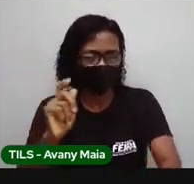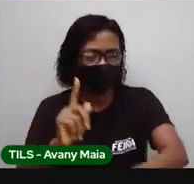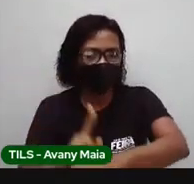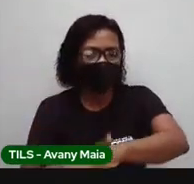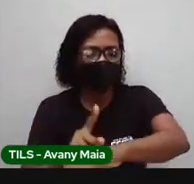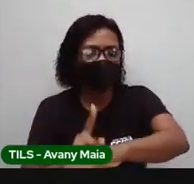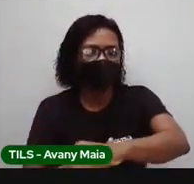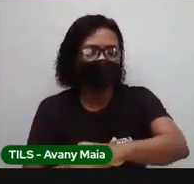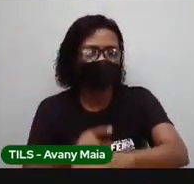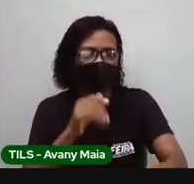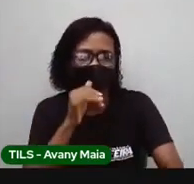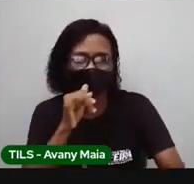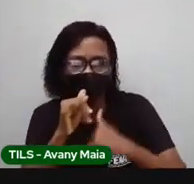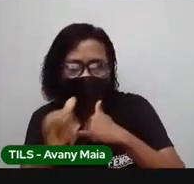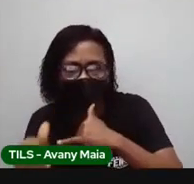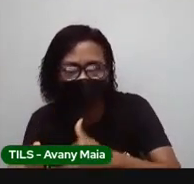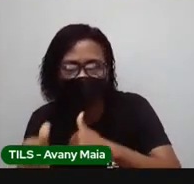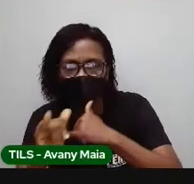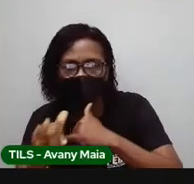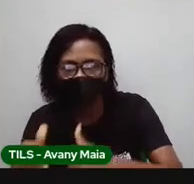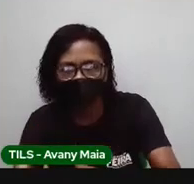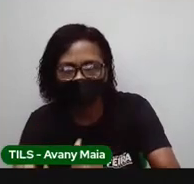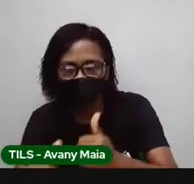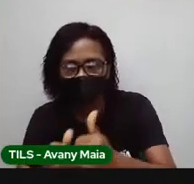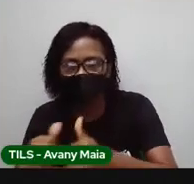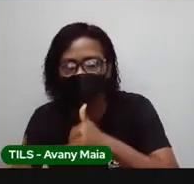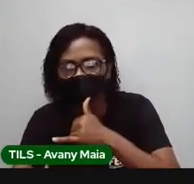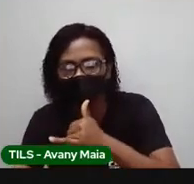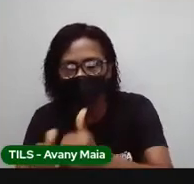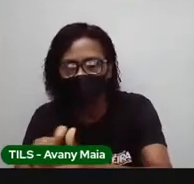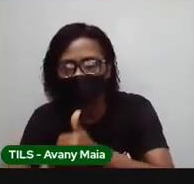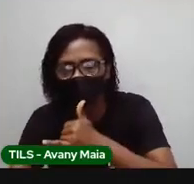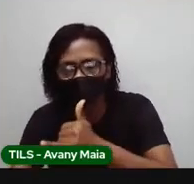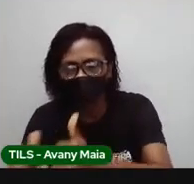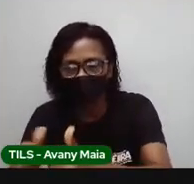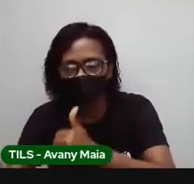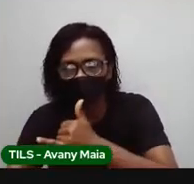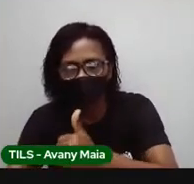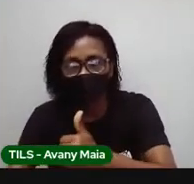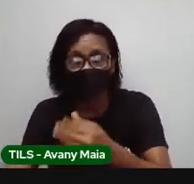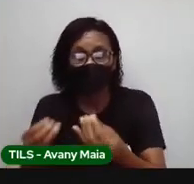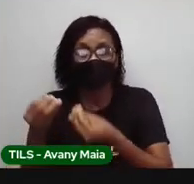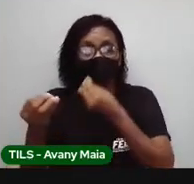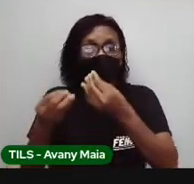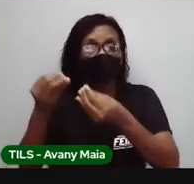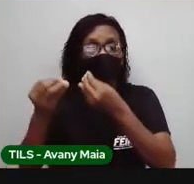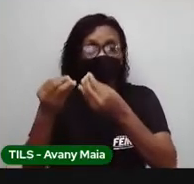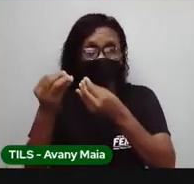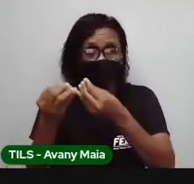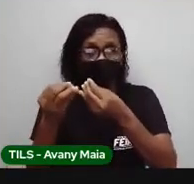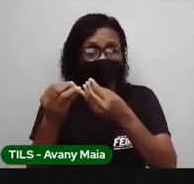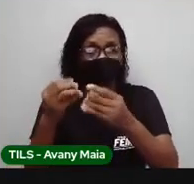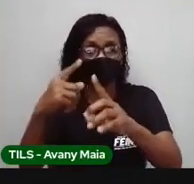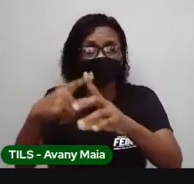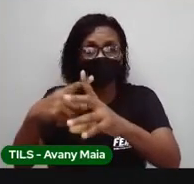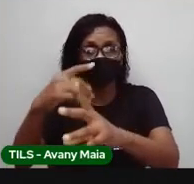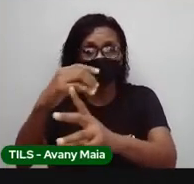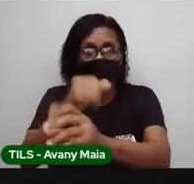professor, o que é o kilowatt hora? Bom, é apenas uma unidade para medir